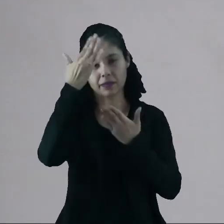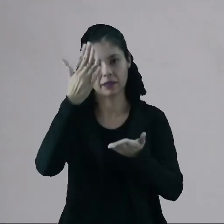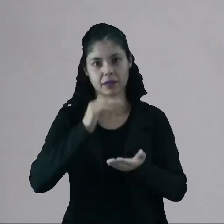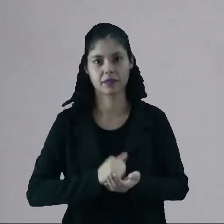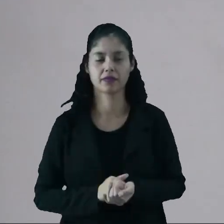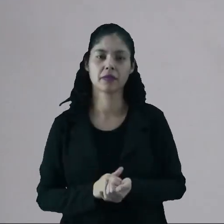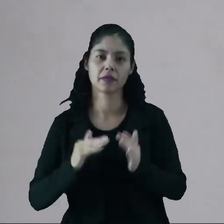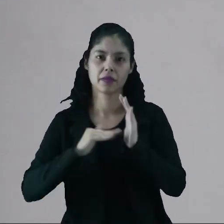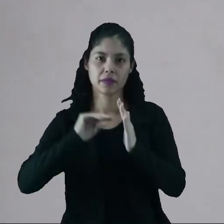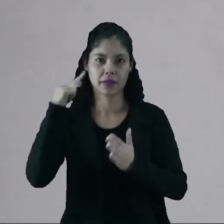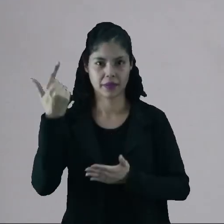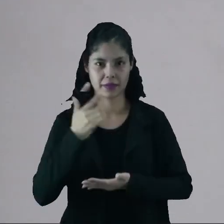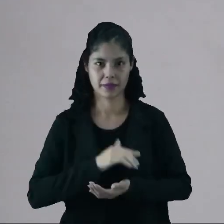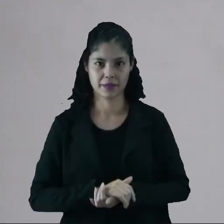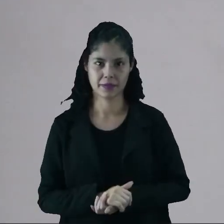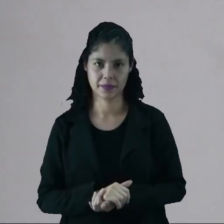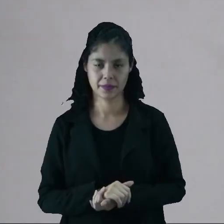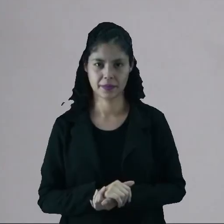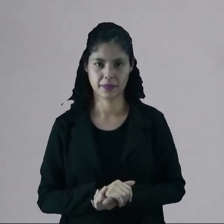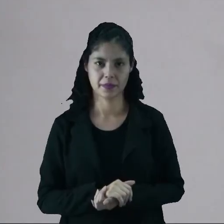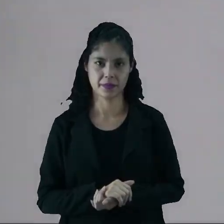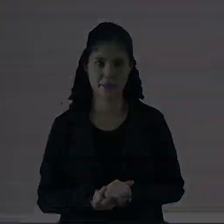obrigada pela atenção e até a próxima.